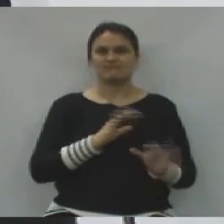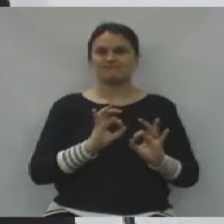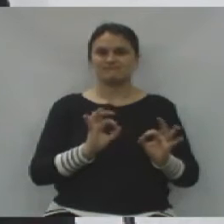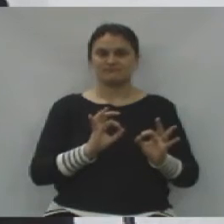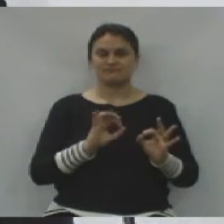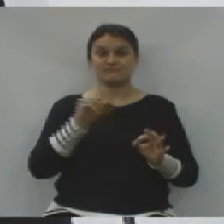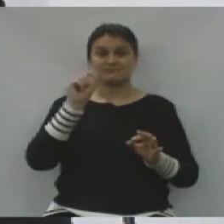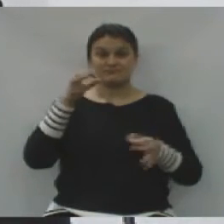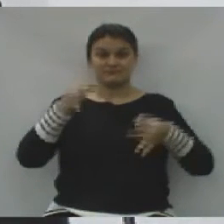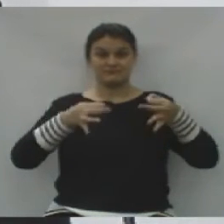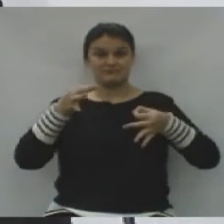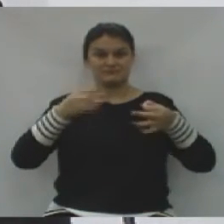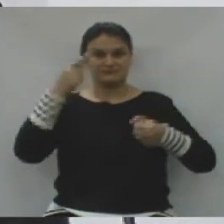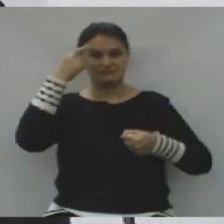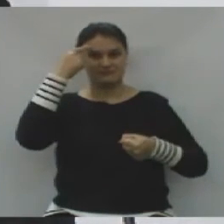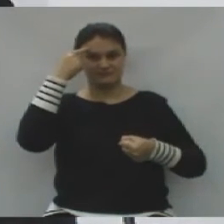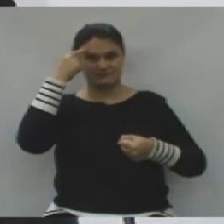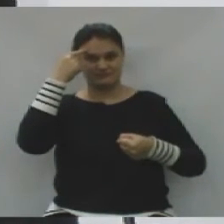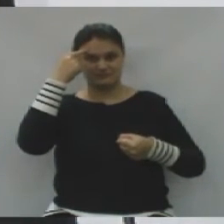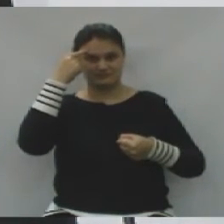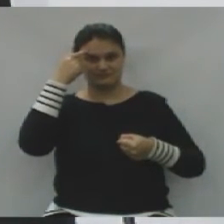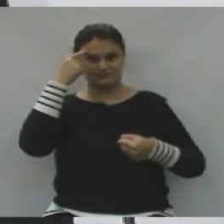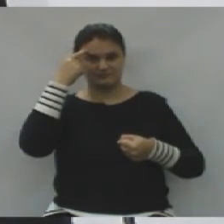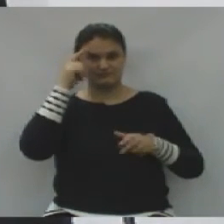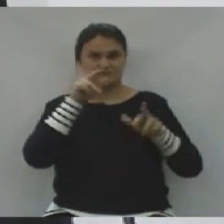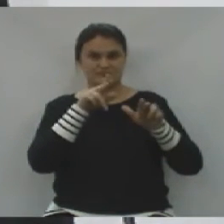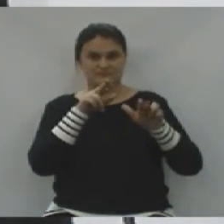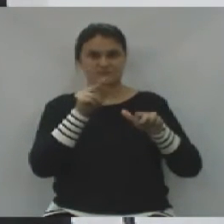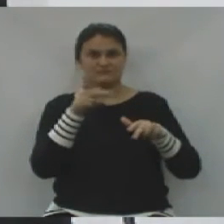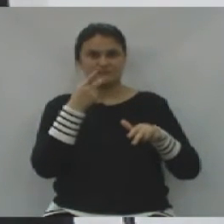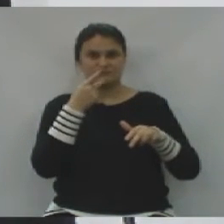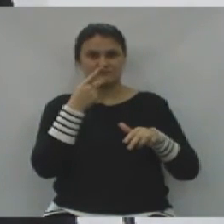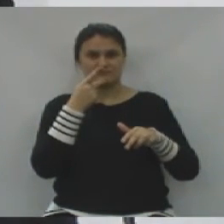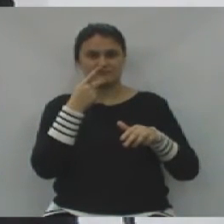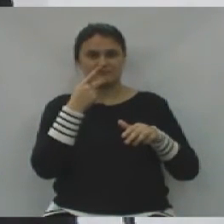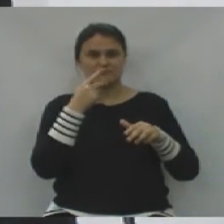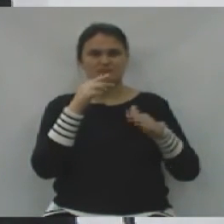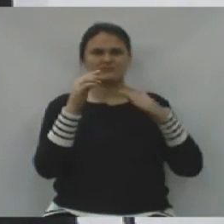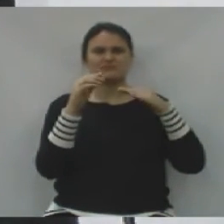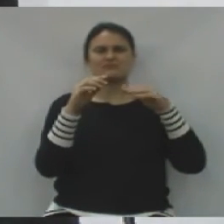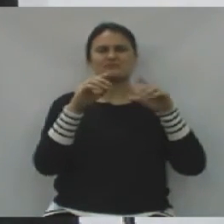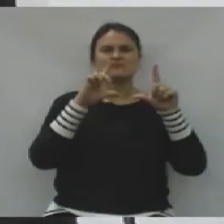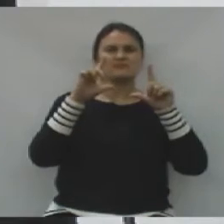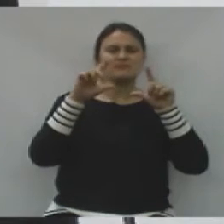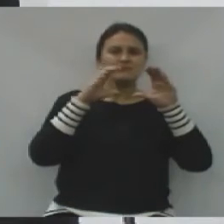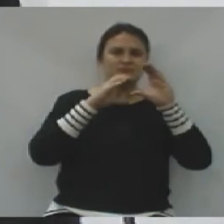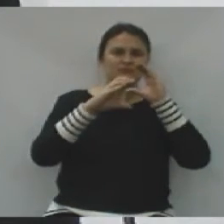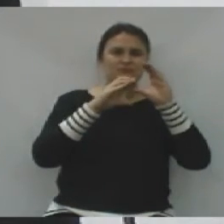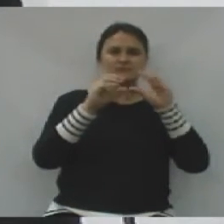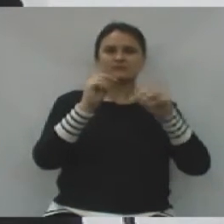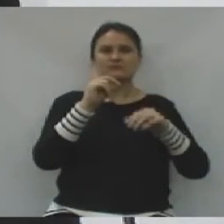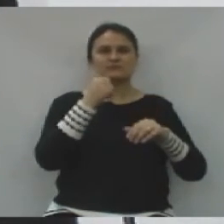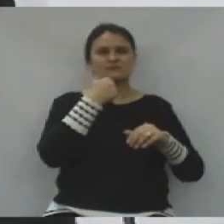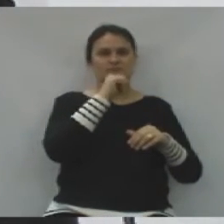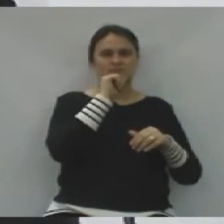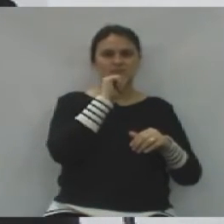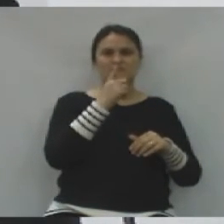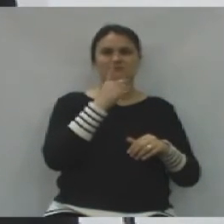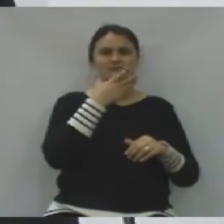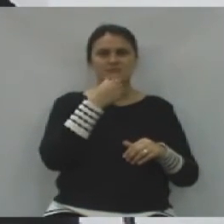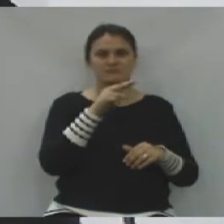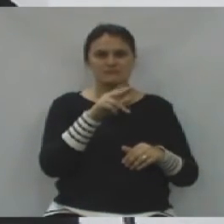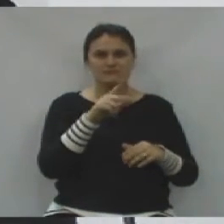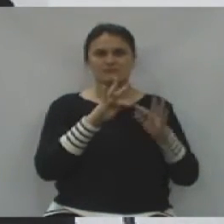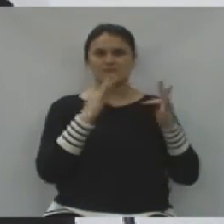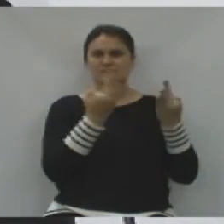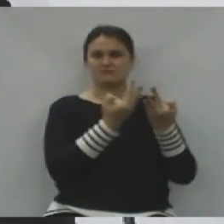quem julga ou pensa do tipo que tem colocado por certos meios da imprensa, porque não é a mãe, não é o irmão, não é alguém da família, não foi